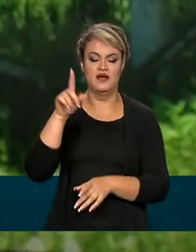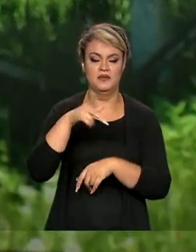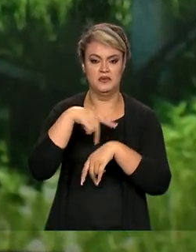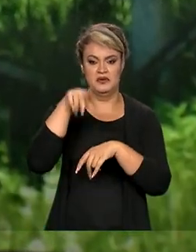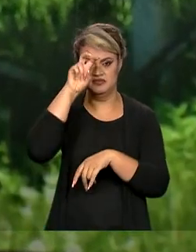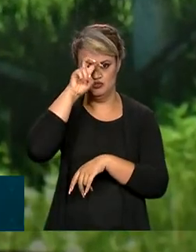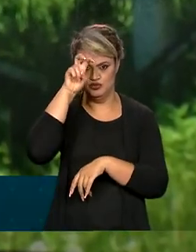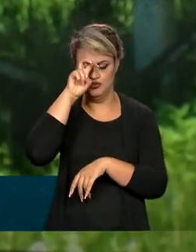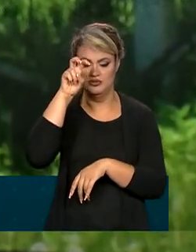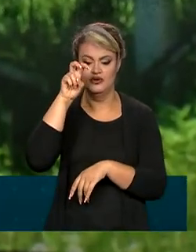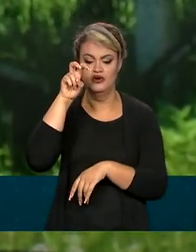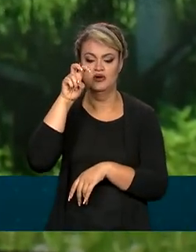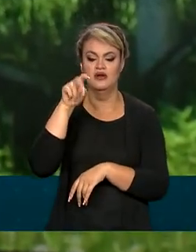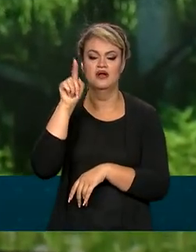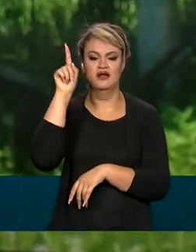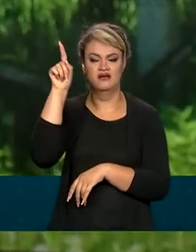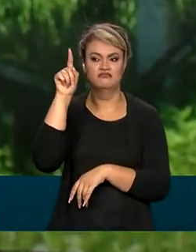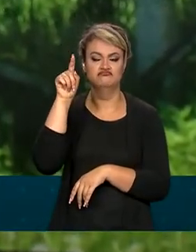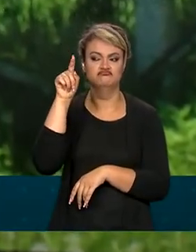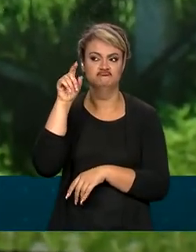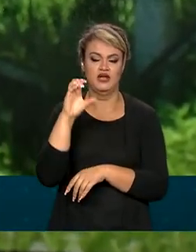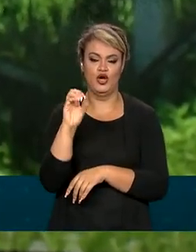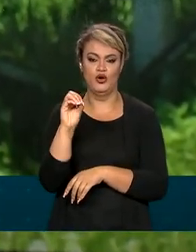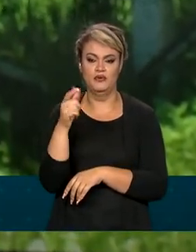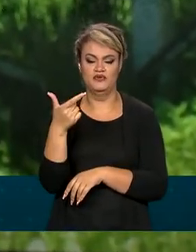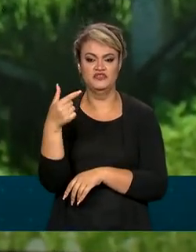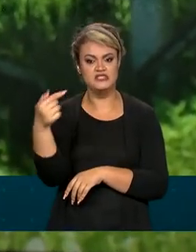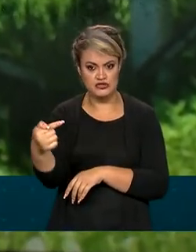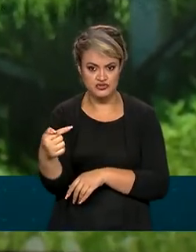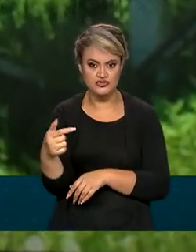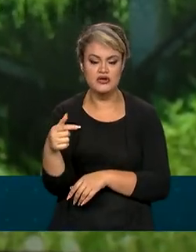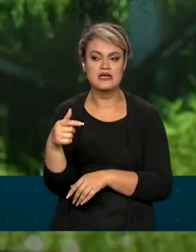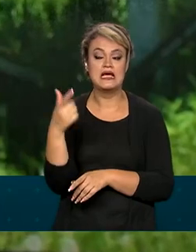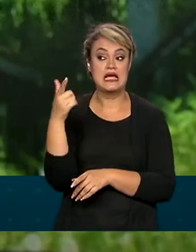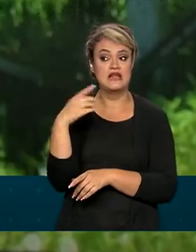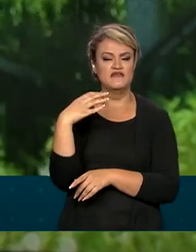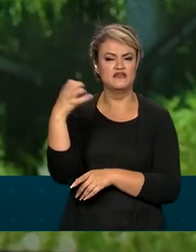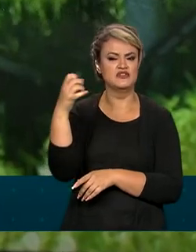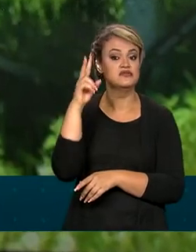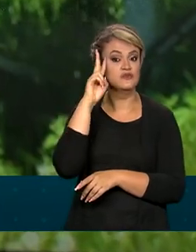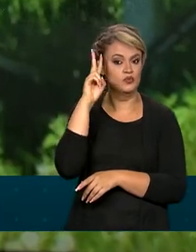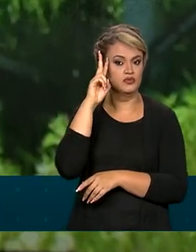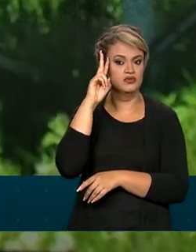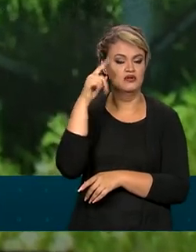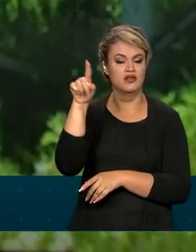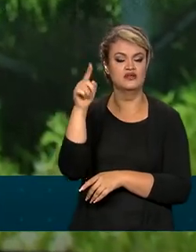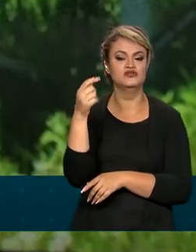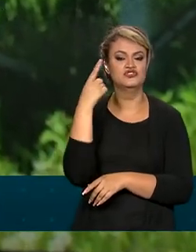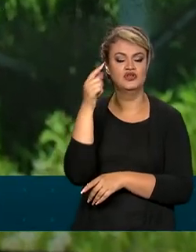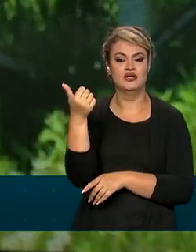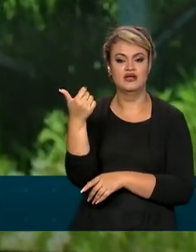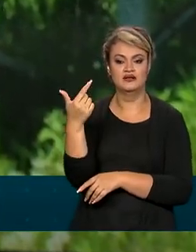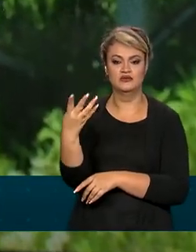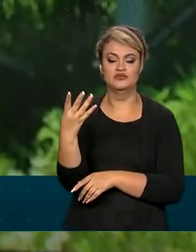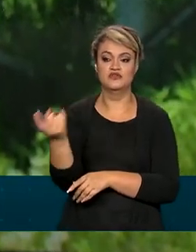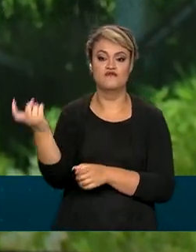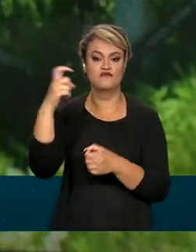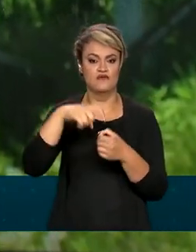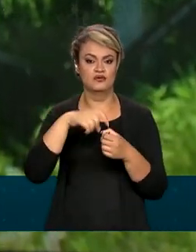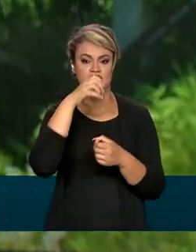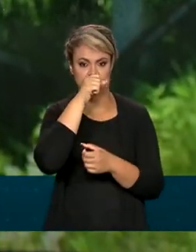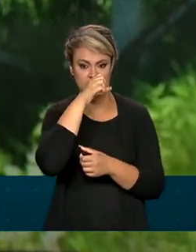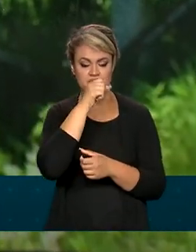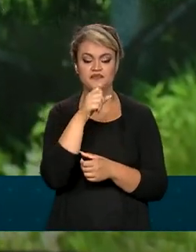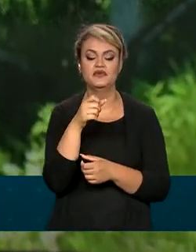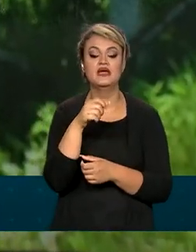COP27, a Cúpula do Clima, lá no Egito. A previsão é que ele viaje para lá na segunda-feira, dia 14, e retorne no sábado. Quem